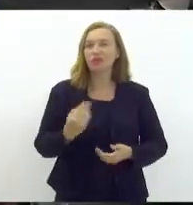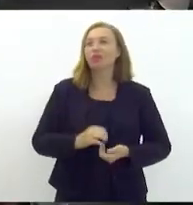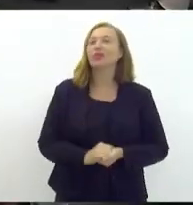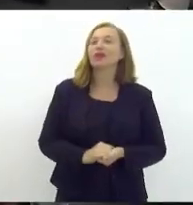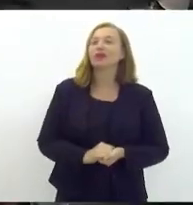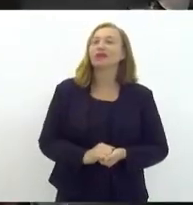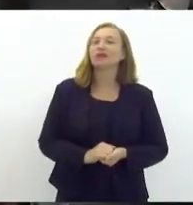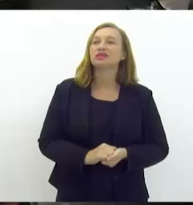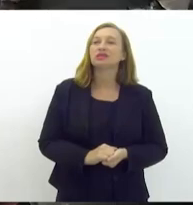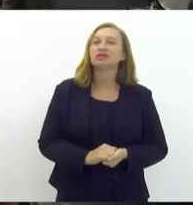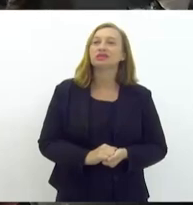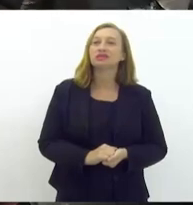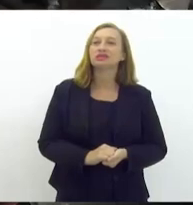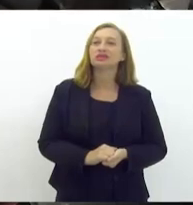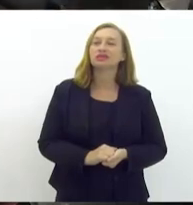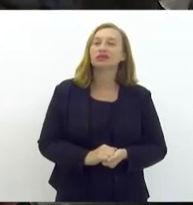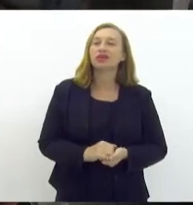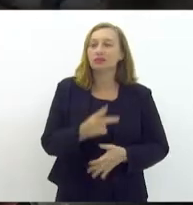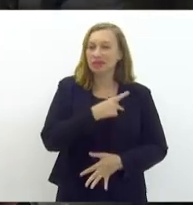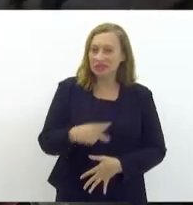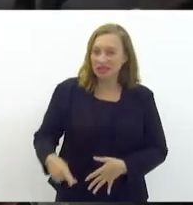E demais... Olha só, presidente.